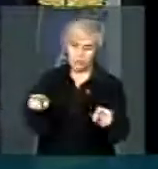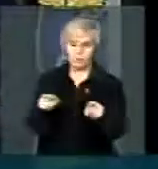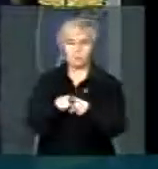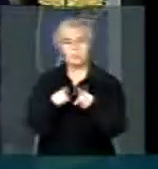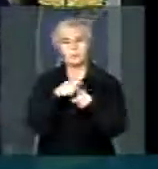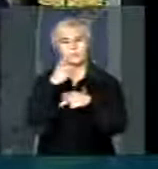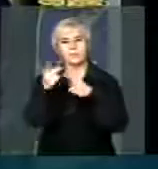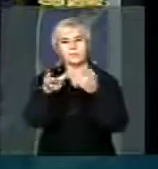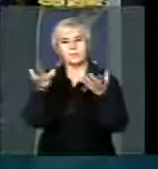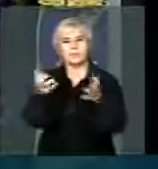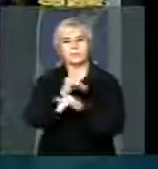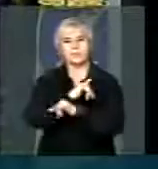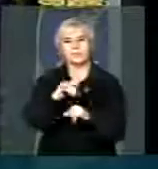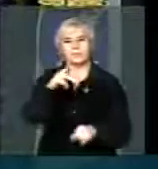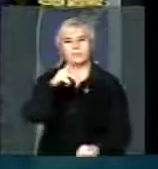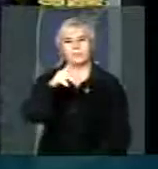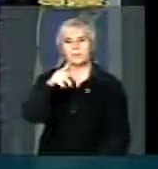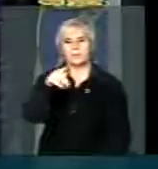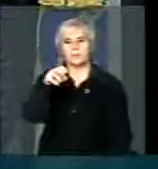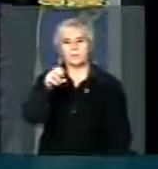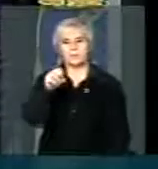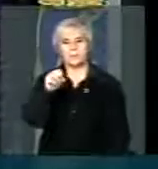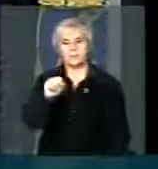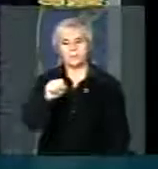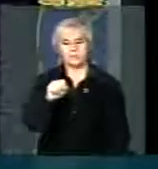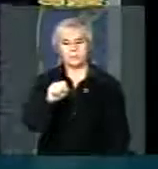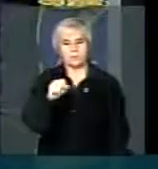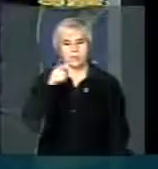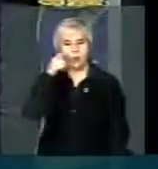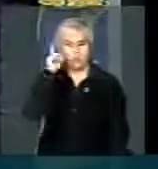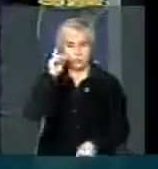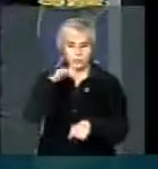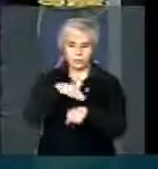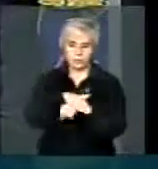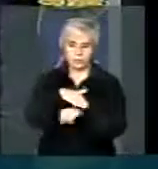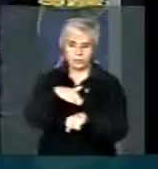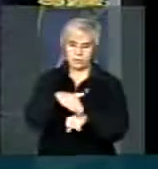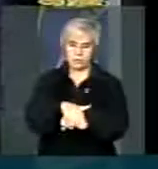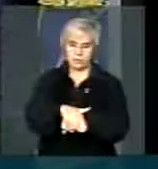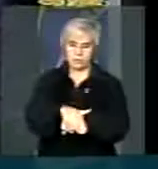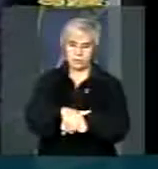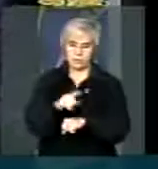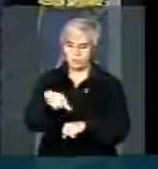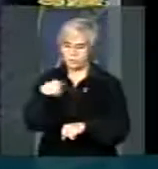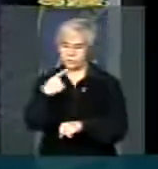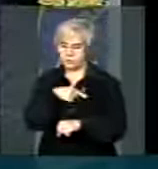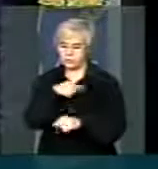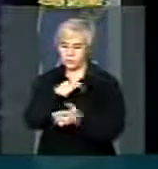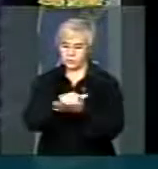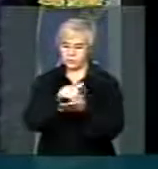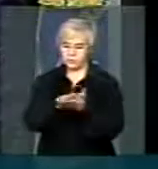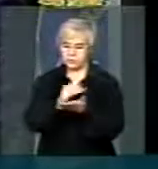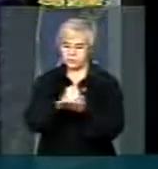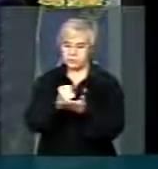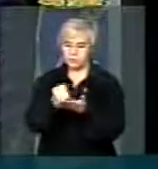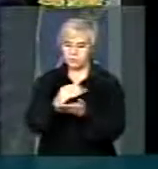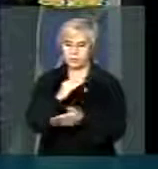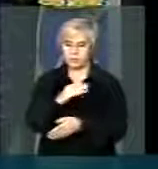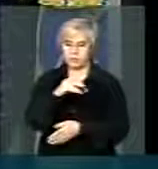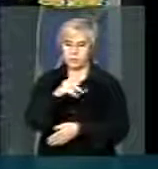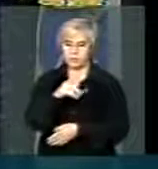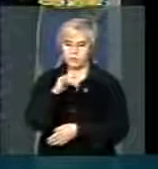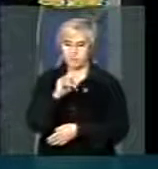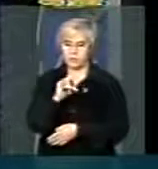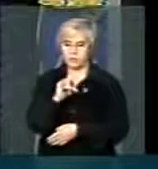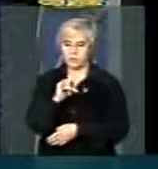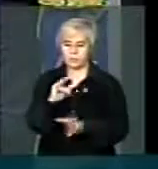destacar em nome do PPS, que, na noite de ontem, nós protocolamos a CPI dos fundos